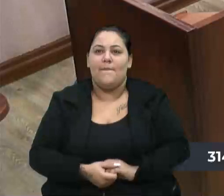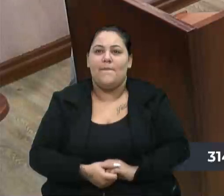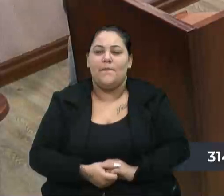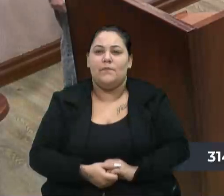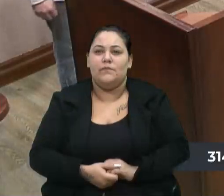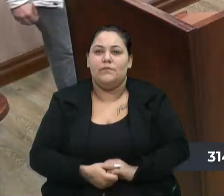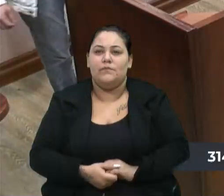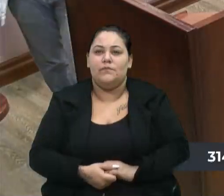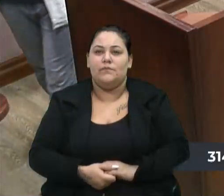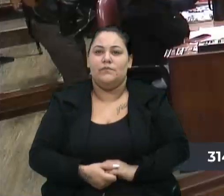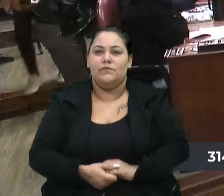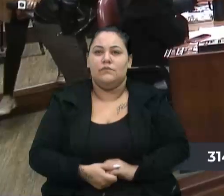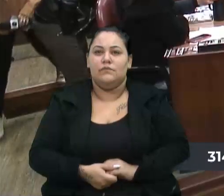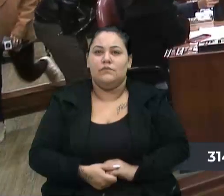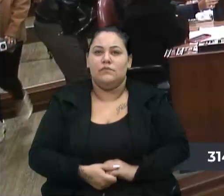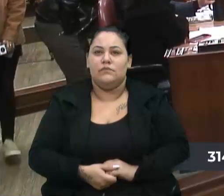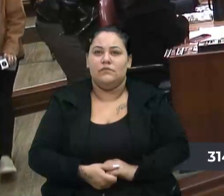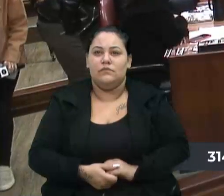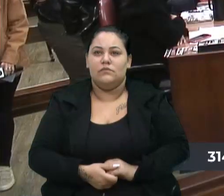Lucas Gil.